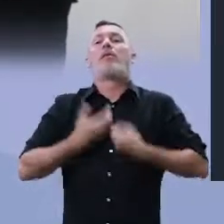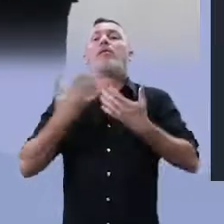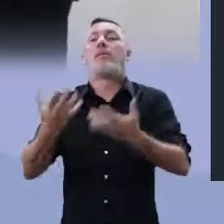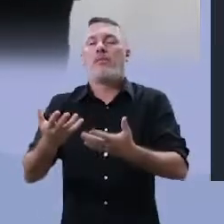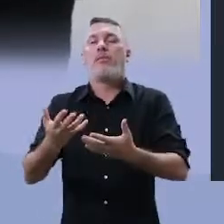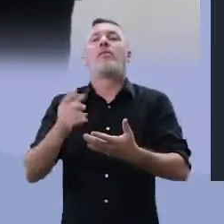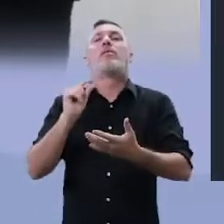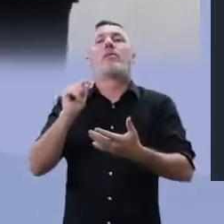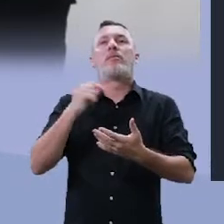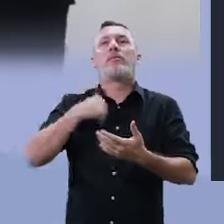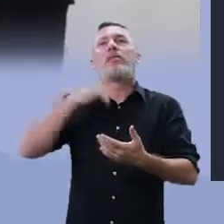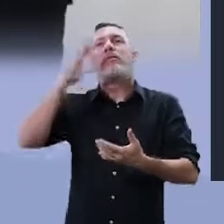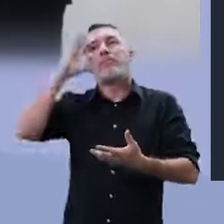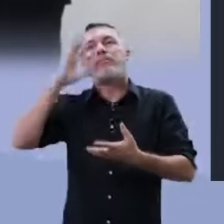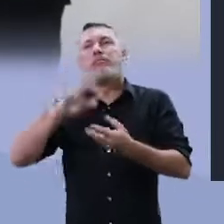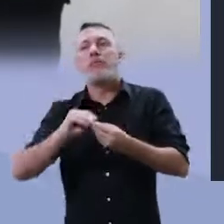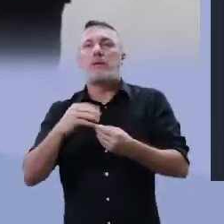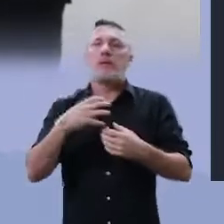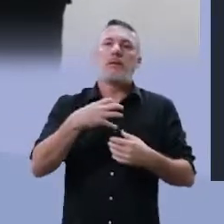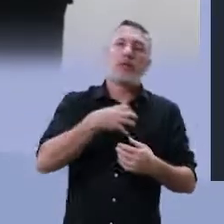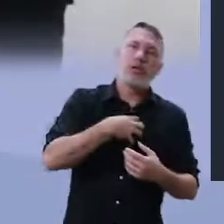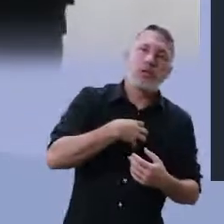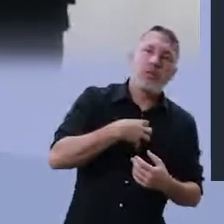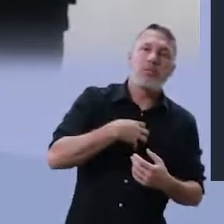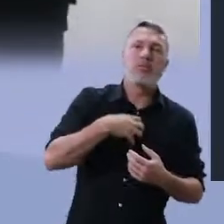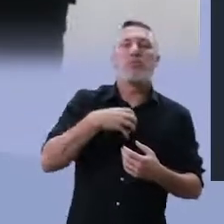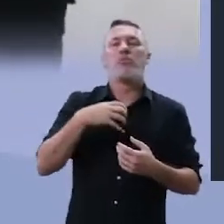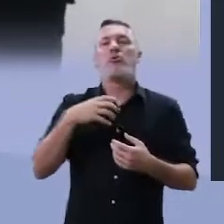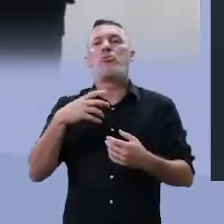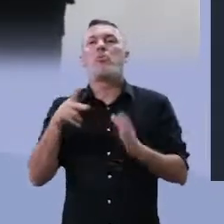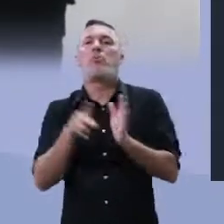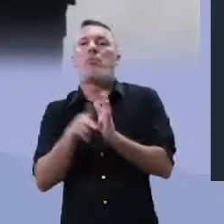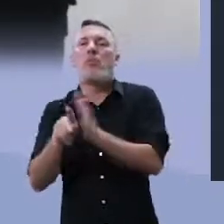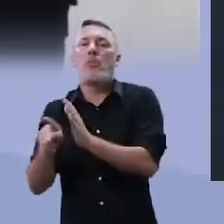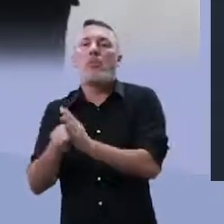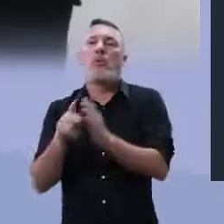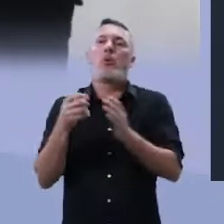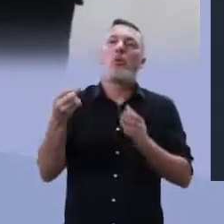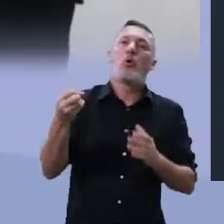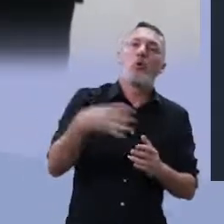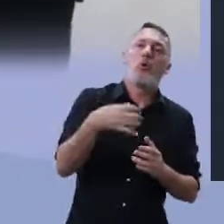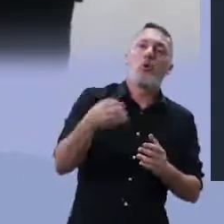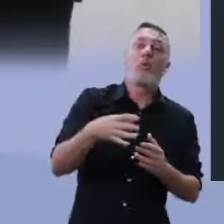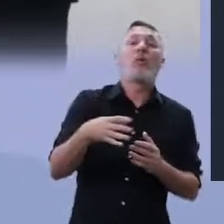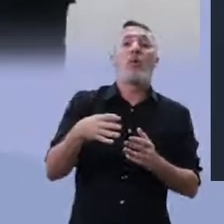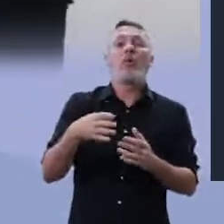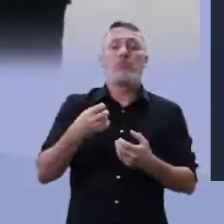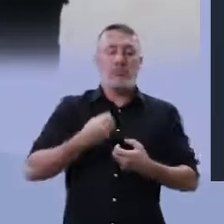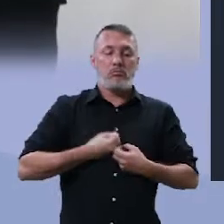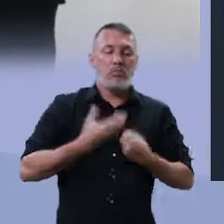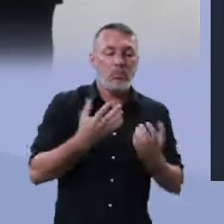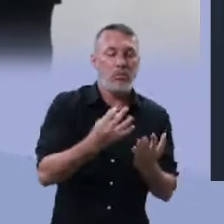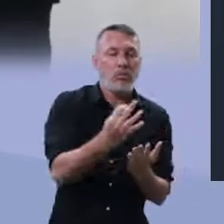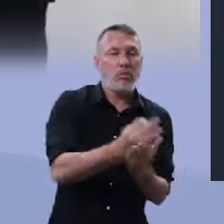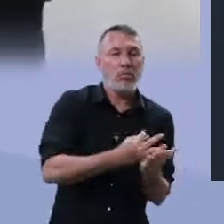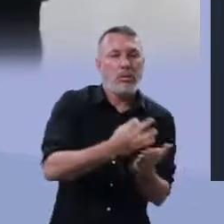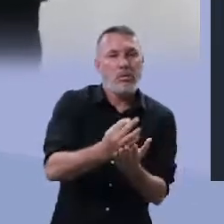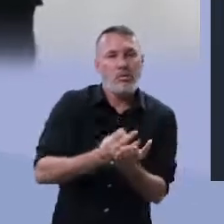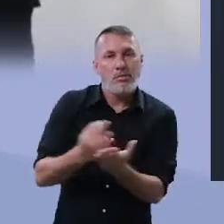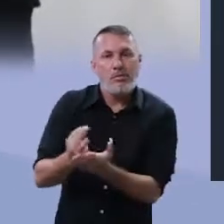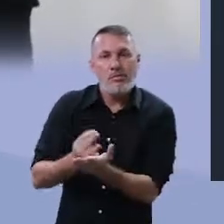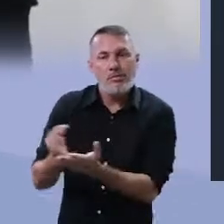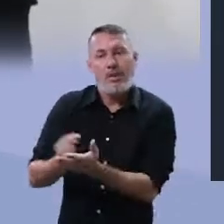vou interpretar esses sentimentos e vou reproduzir. Vou criar os textos a partir